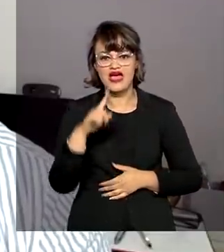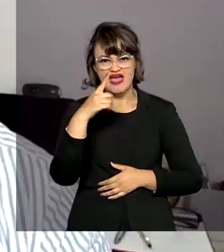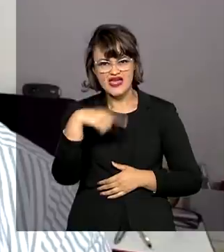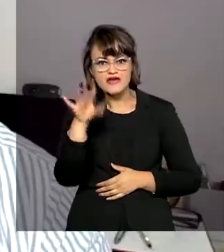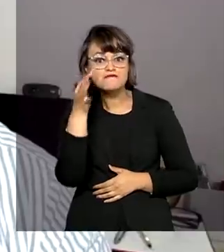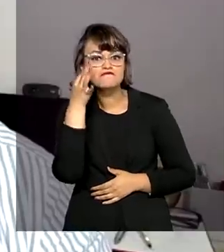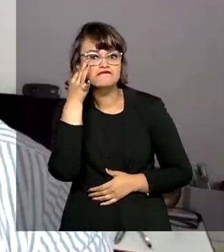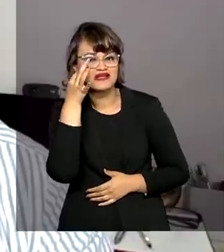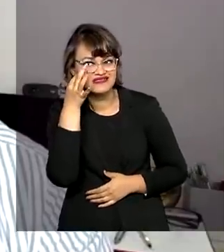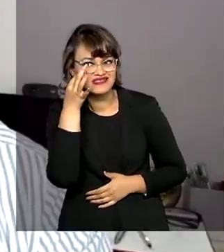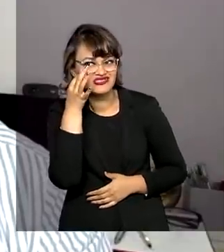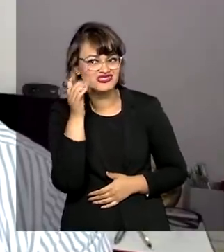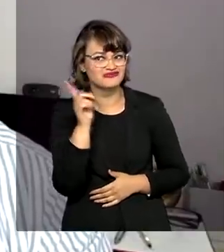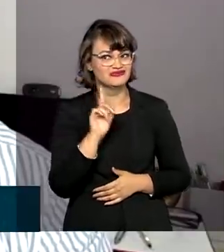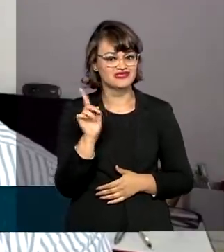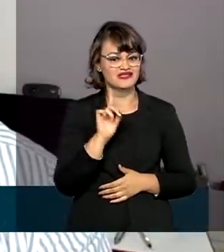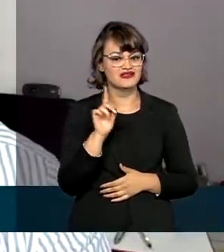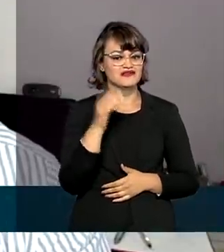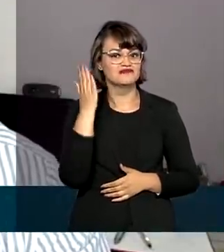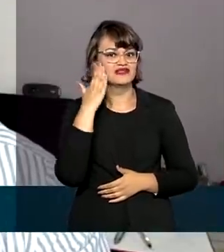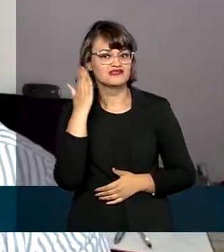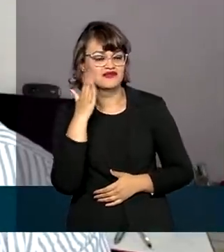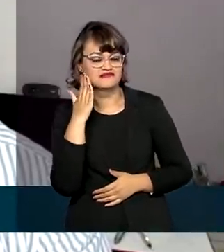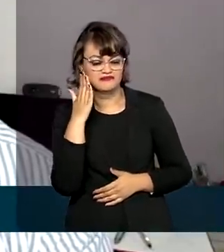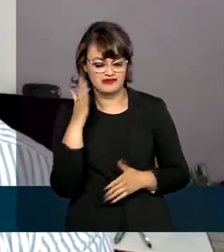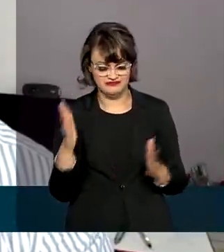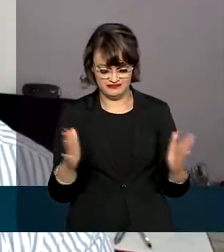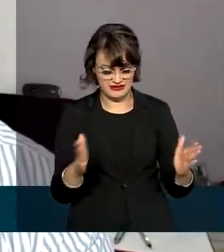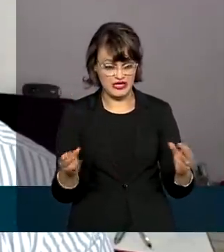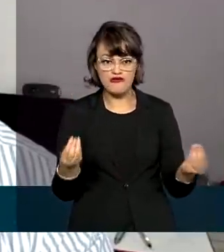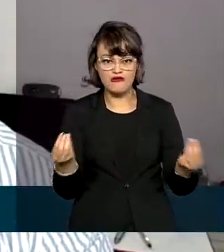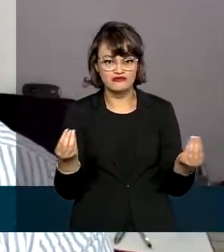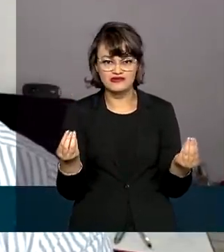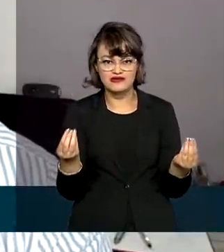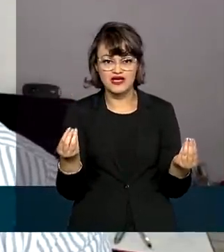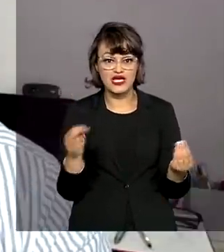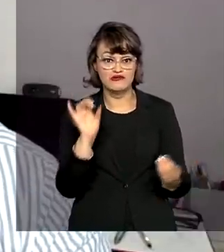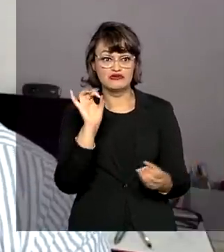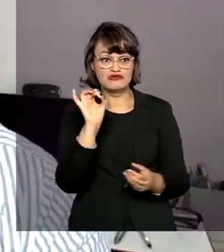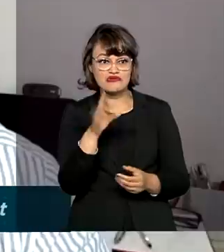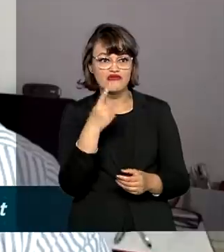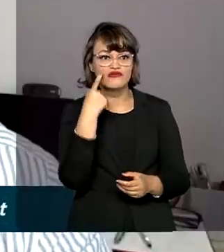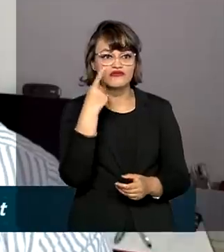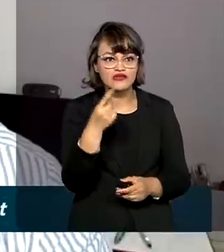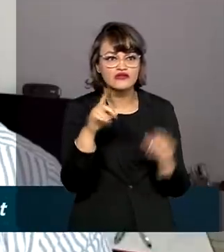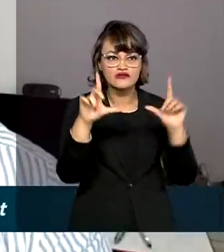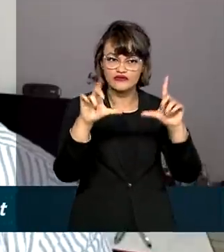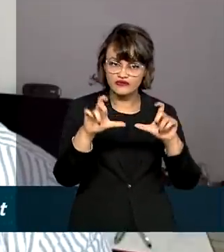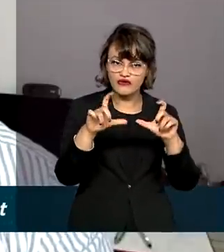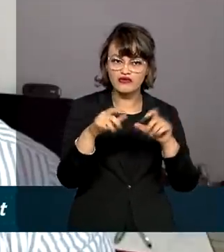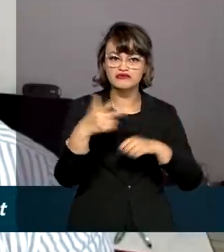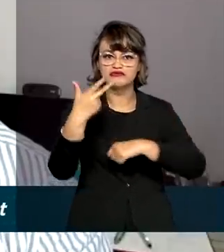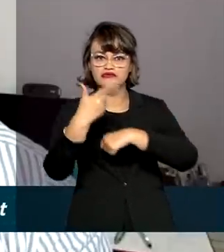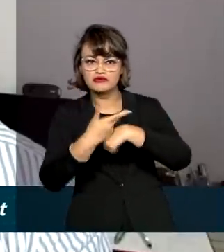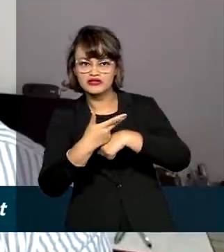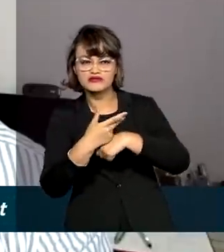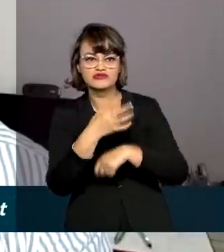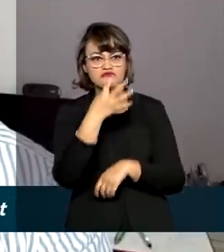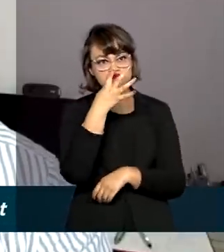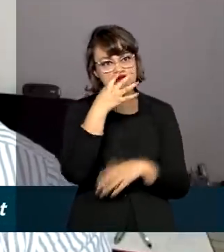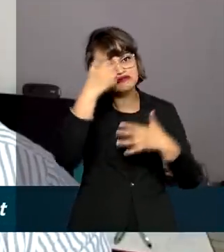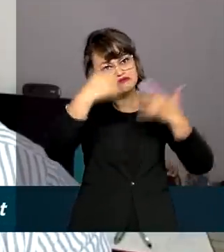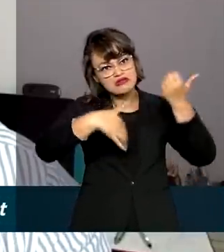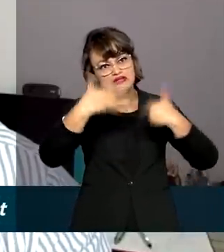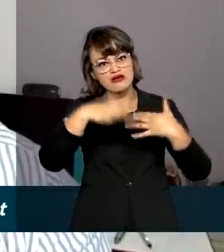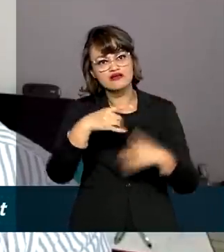com o produto em mãos para saber suas reais dimensões. Eu pude simplesmente ver uma foto, um vídeo e a descrição